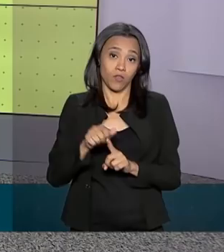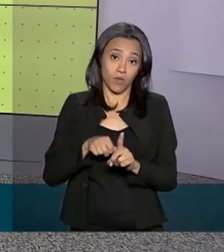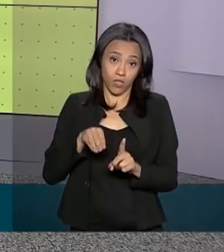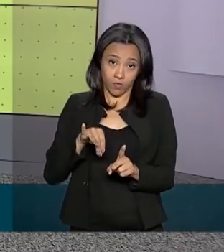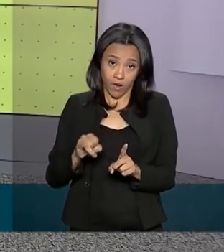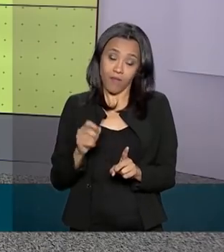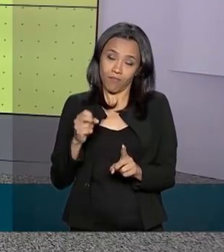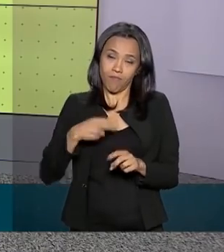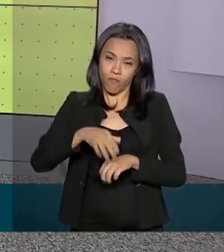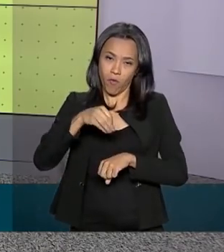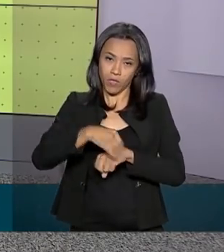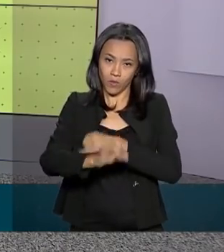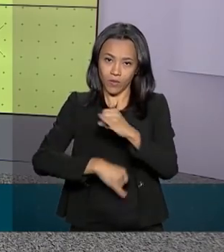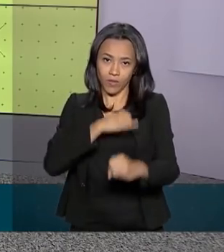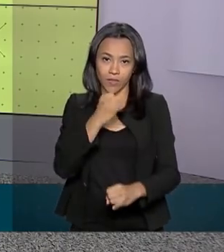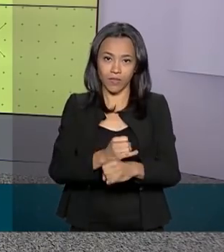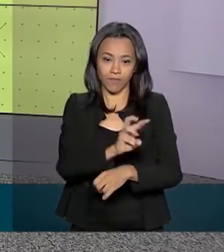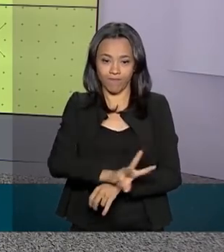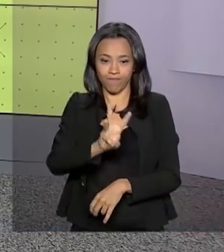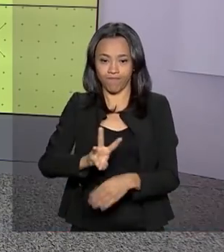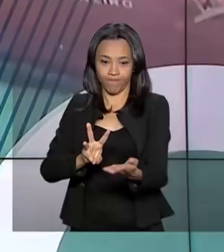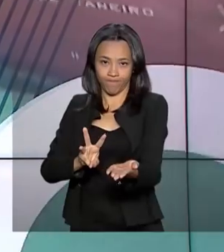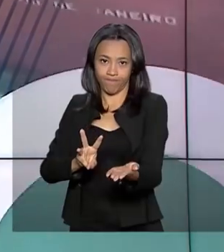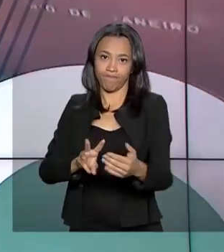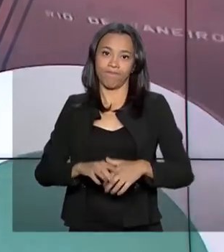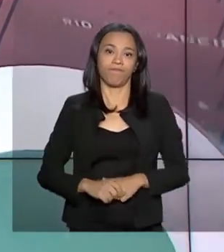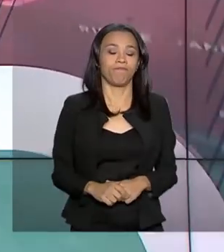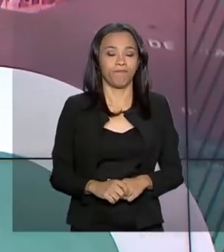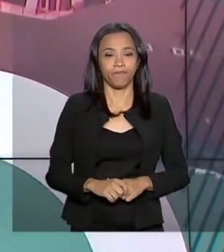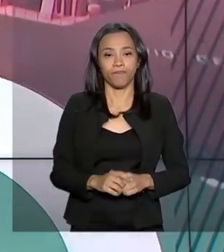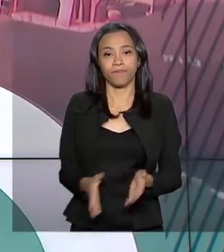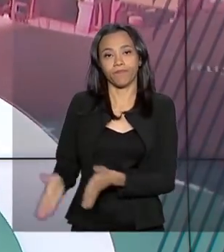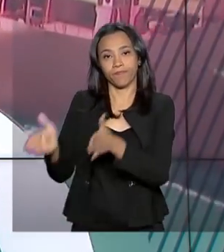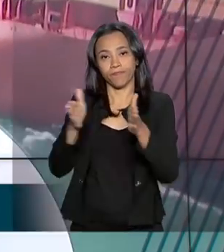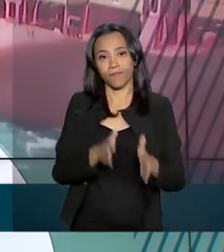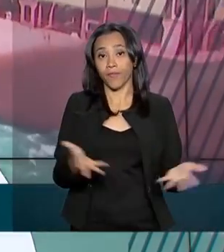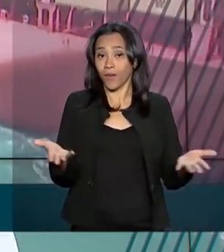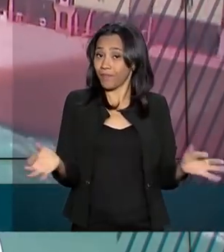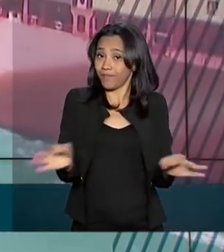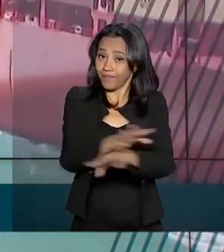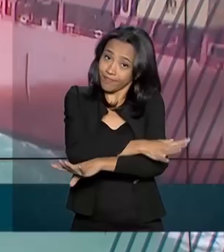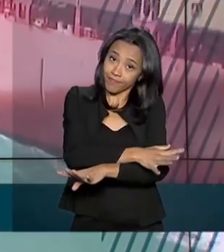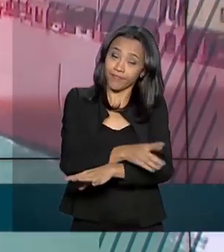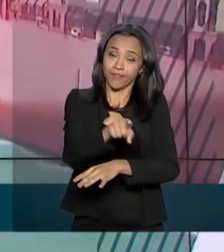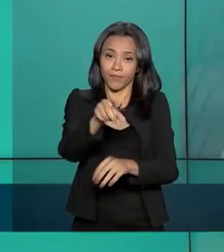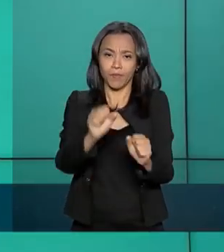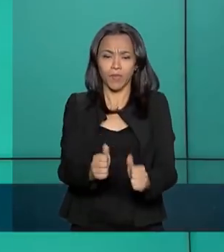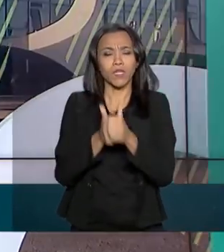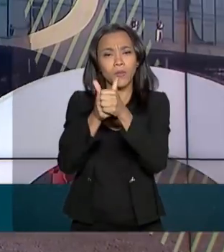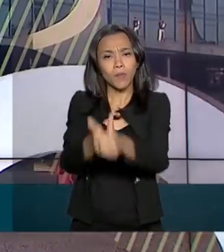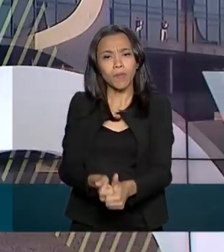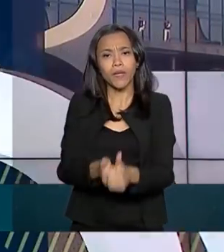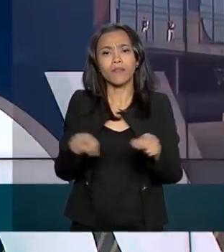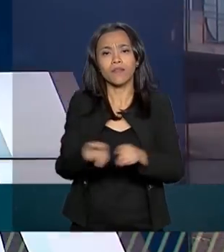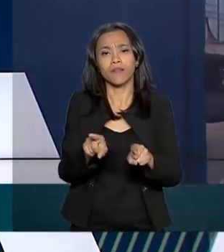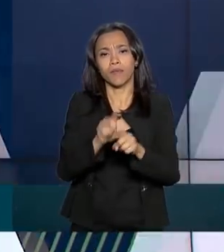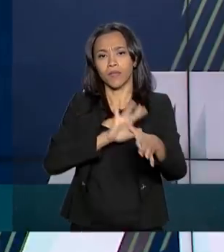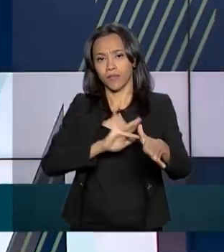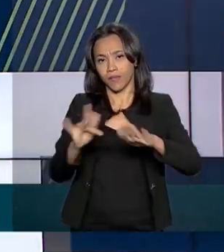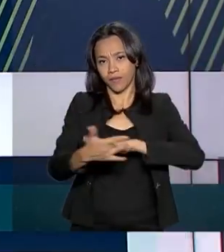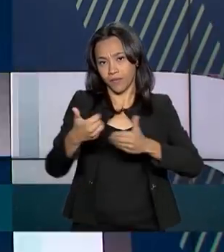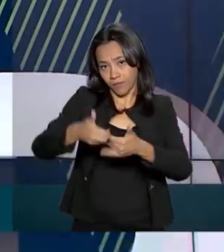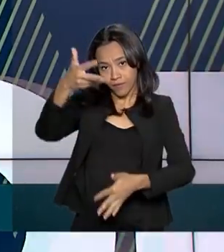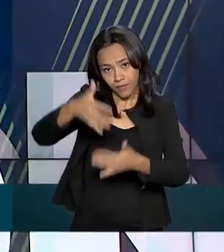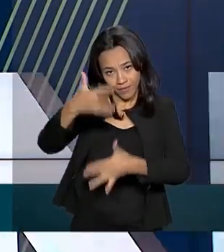eletrônica do SISU Gestão. E o Governo agora fica por aqui. Acompanhe a gente também pelas nossas redes